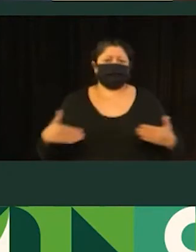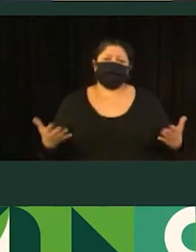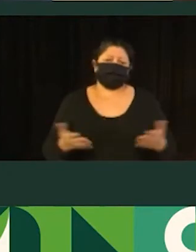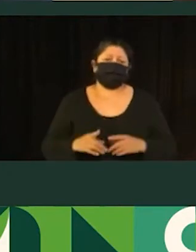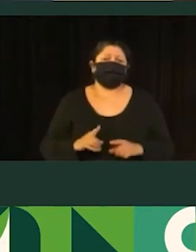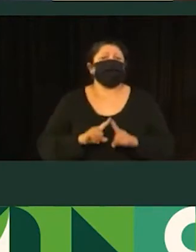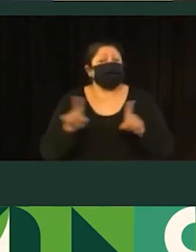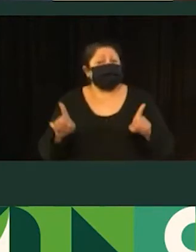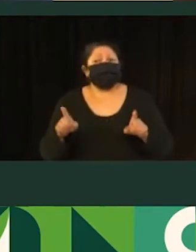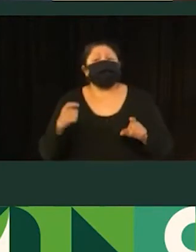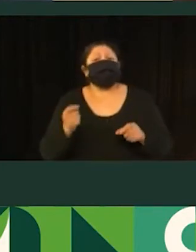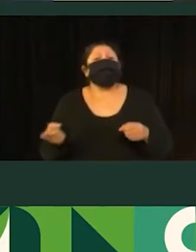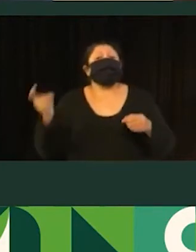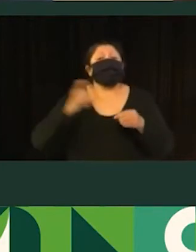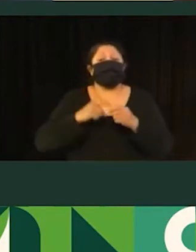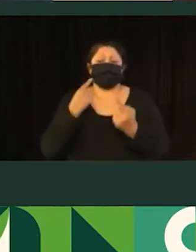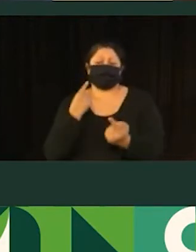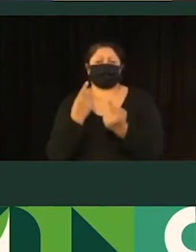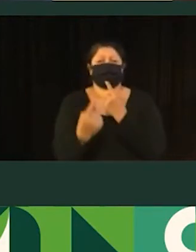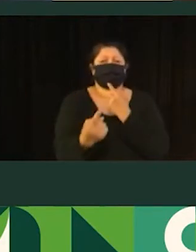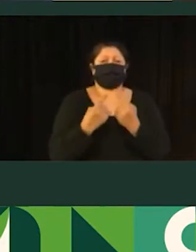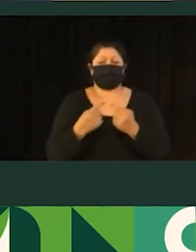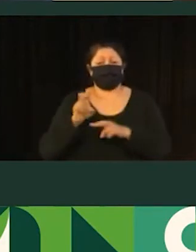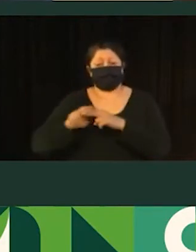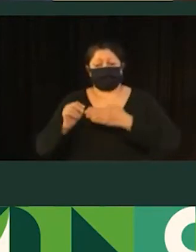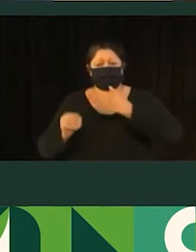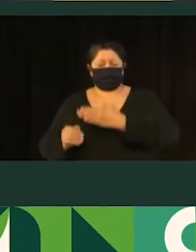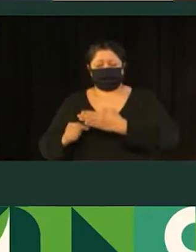diretrizes seriam de reestabelecer a conectividade de Canoas.